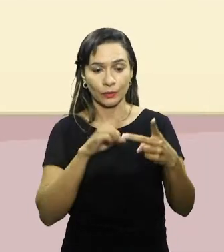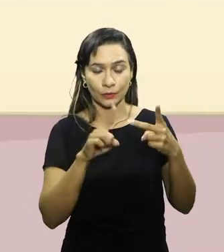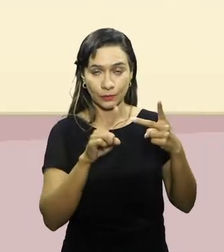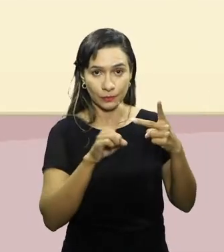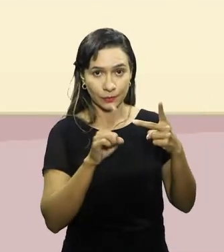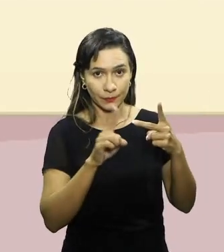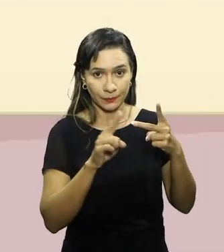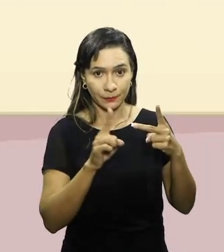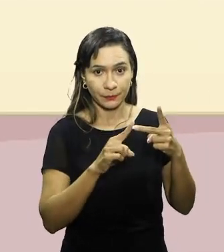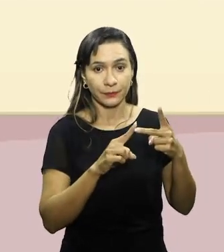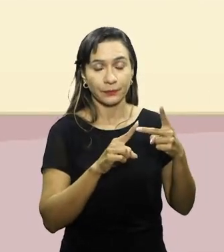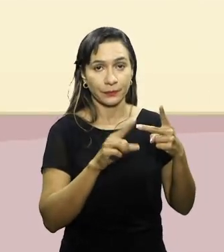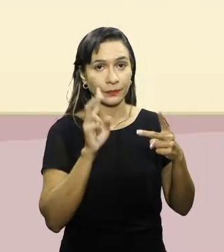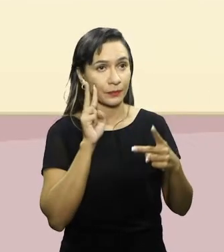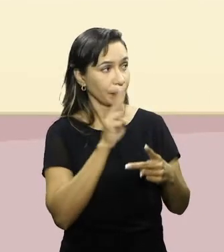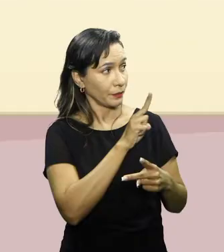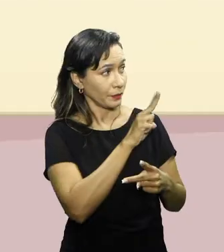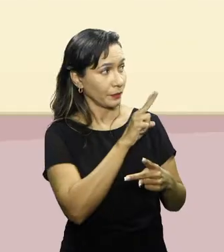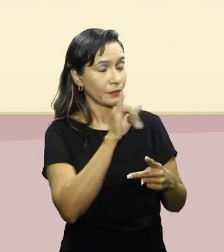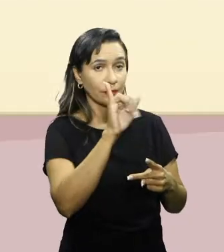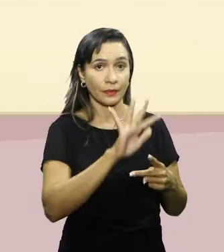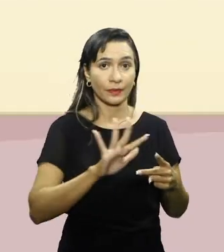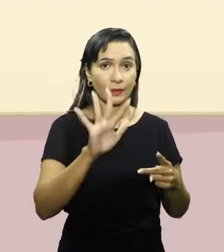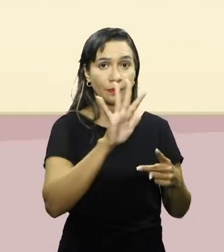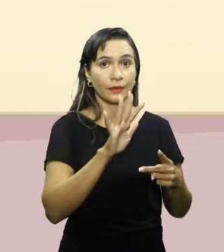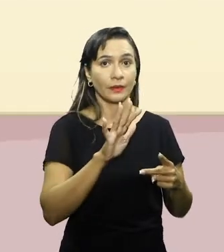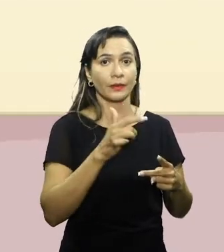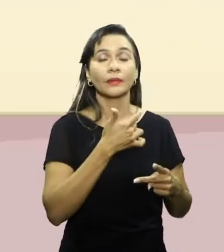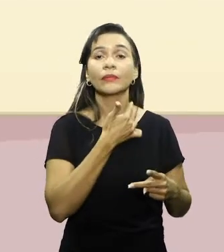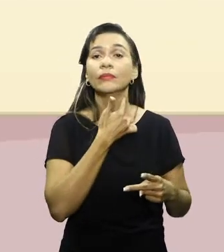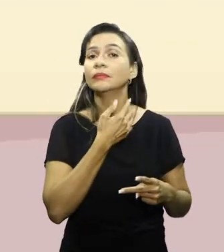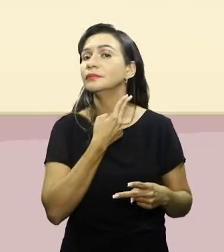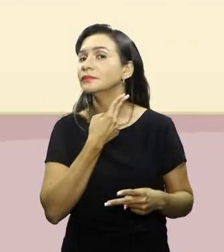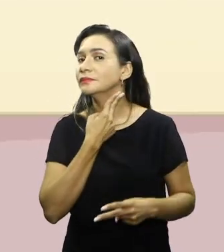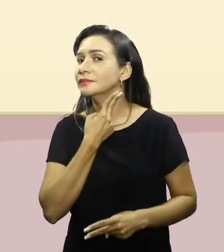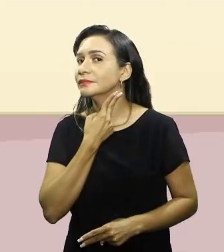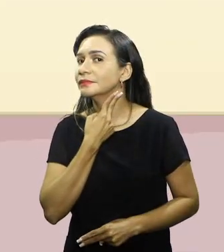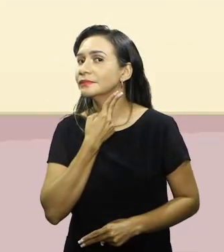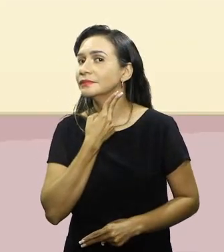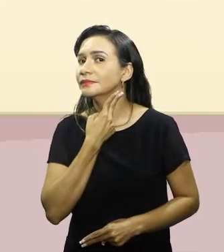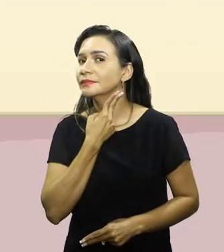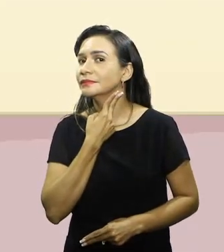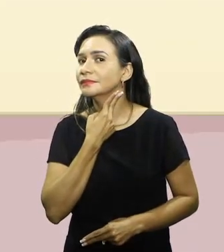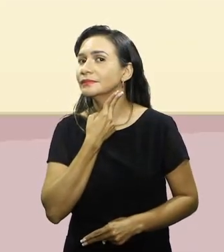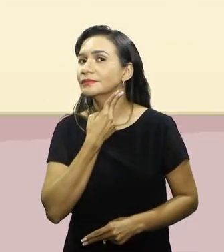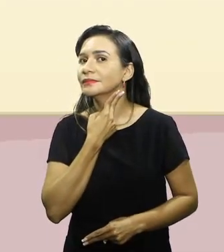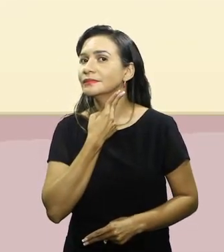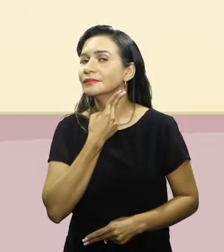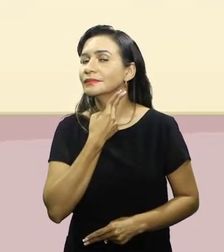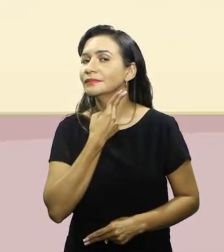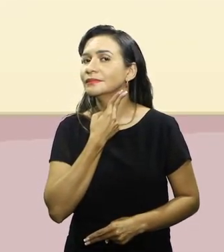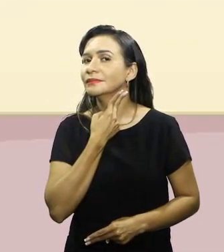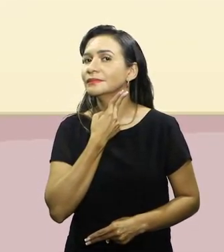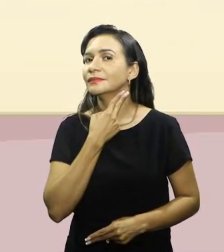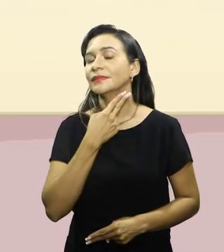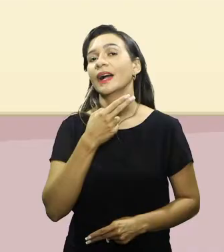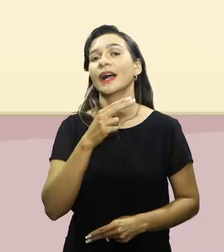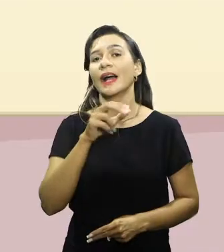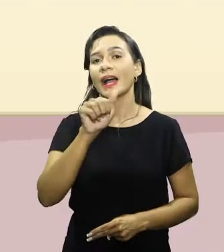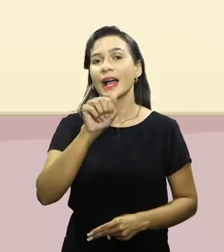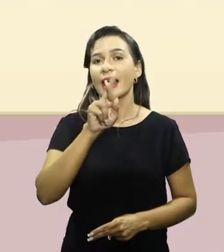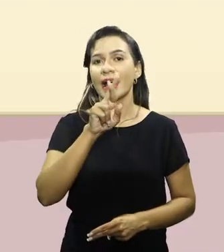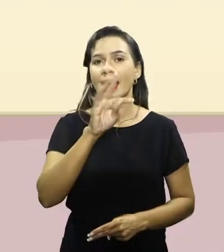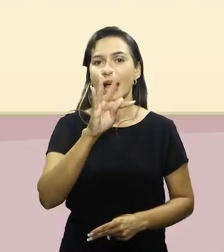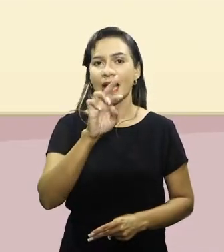slide, ao lado direito, inferior, que é a artéria carótida, que fica na parte mais lateral do nosso pescoço, certo?